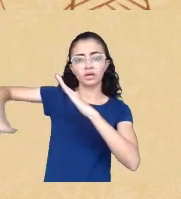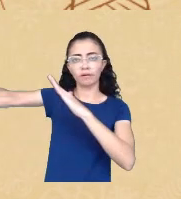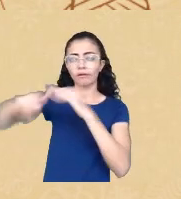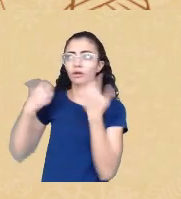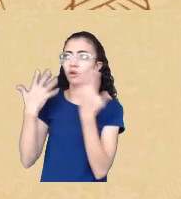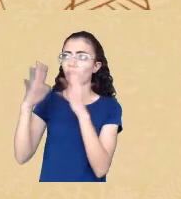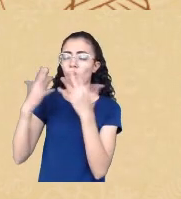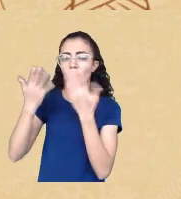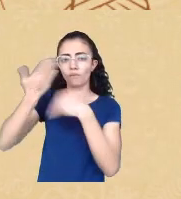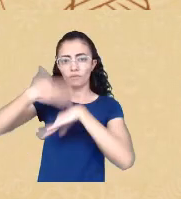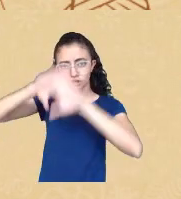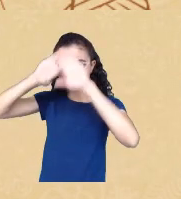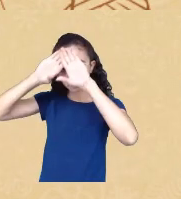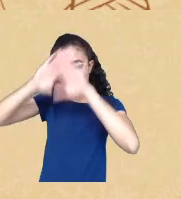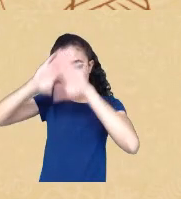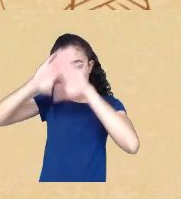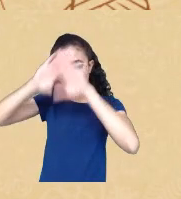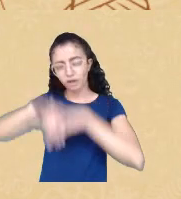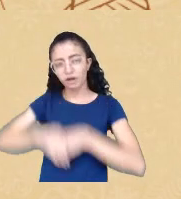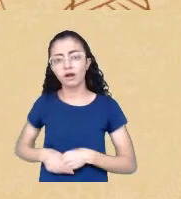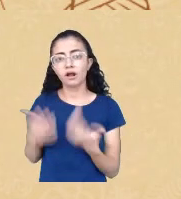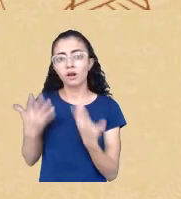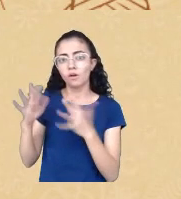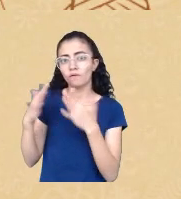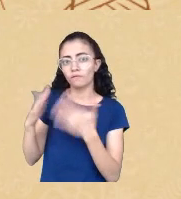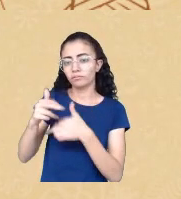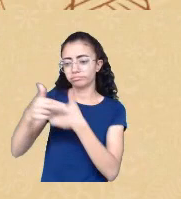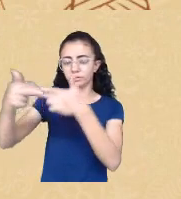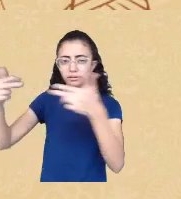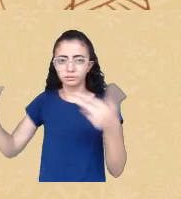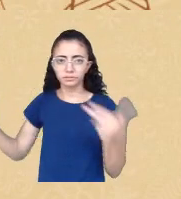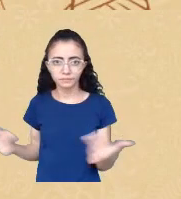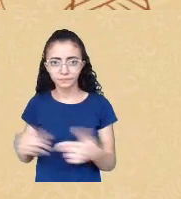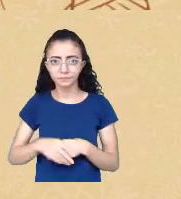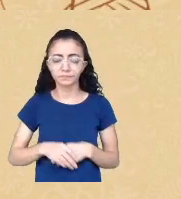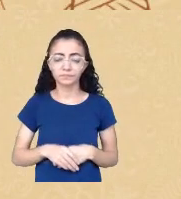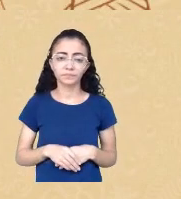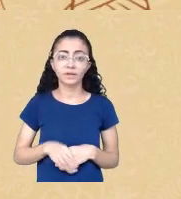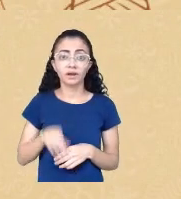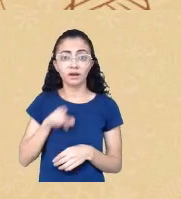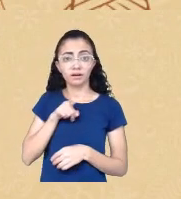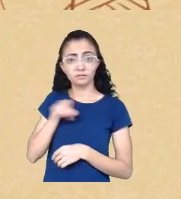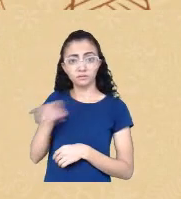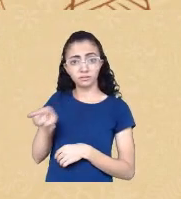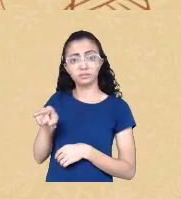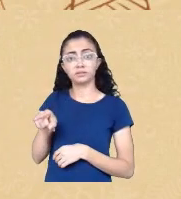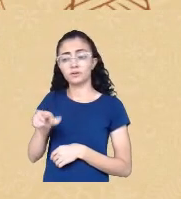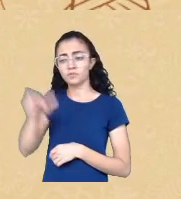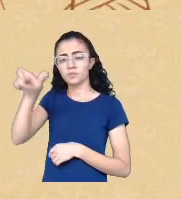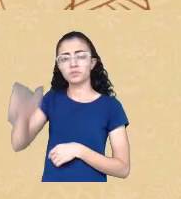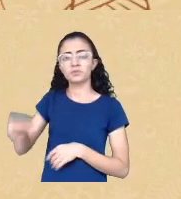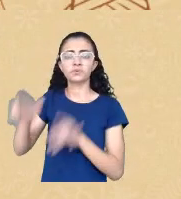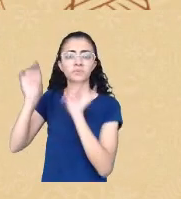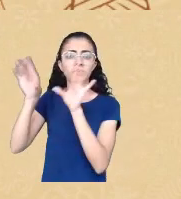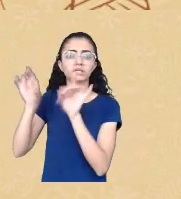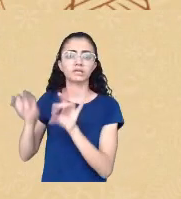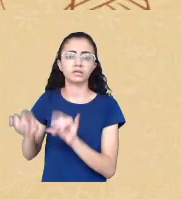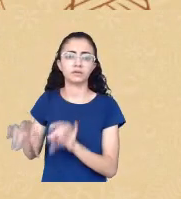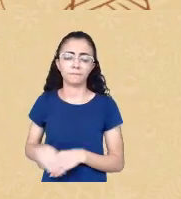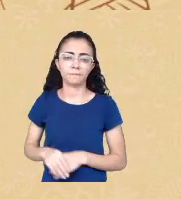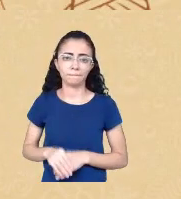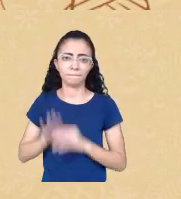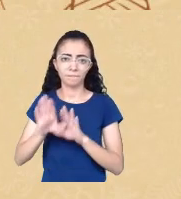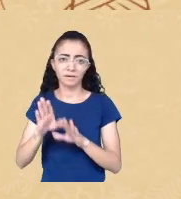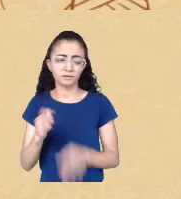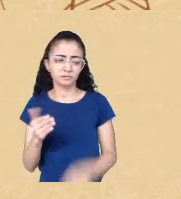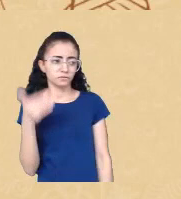seus inquices louvando seus encantados seus mestres ali você é uma pessoa especial e durante a semana